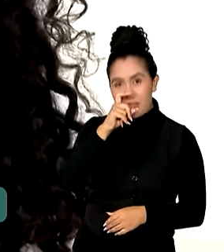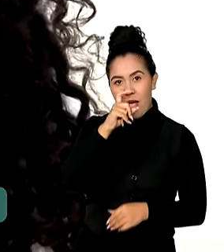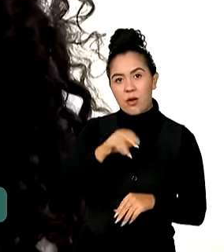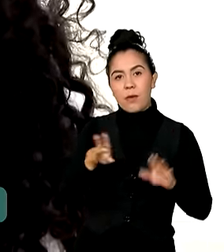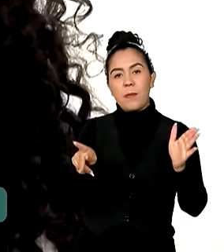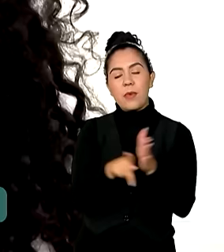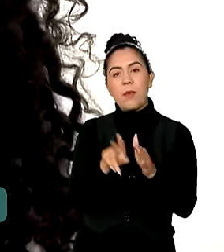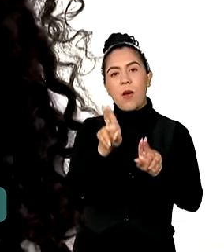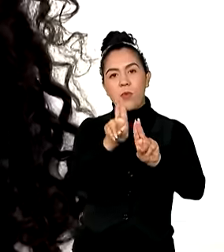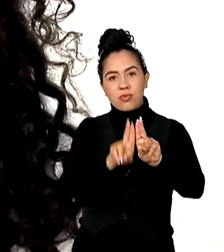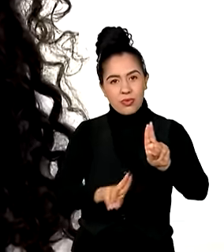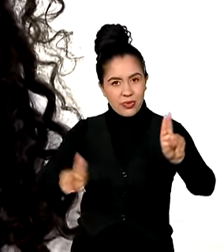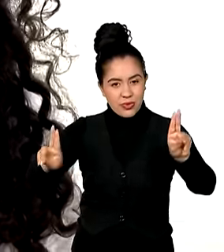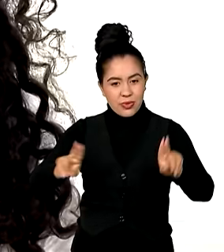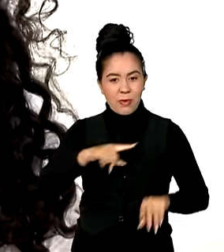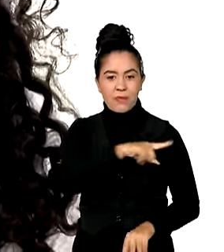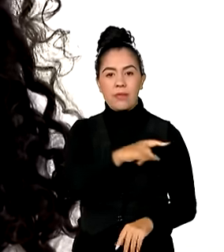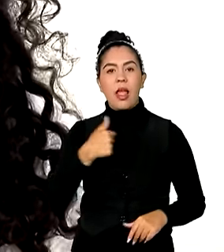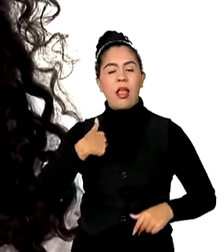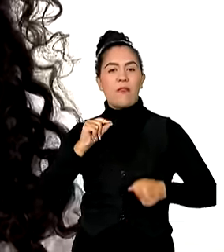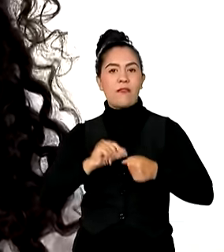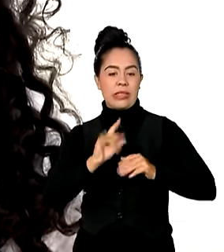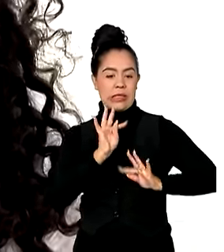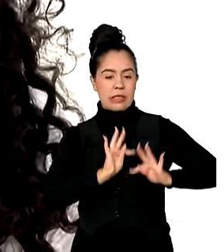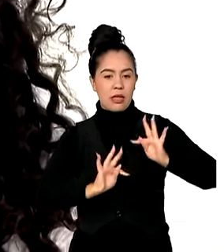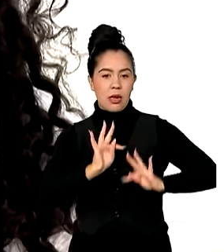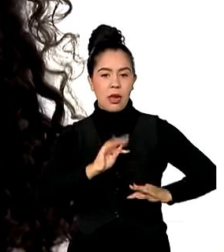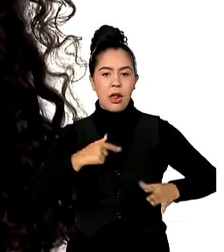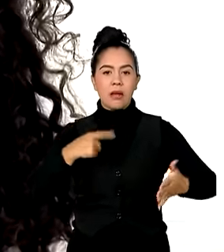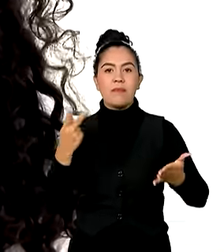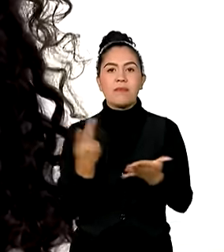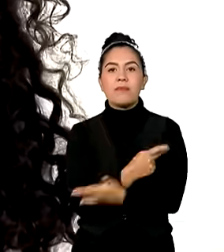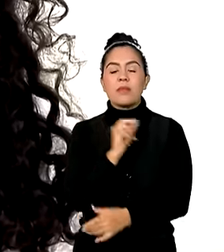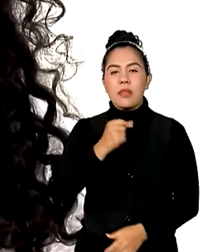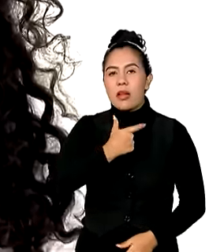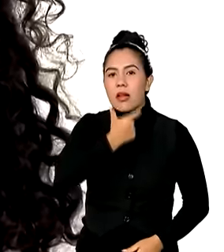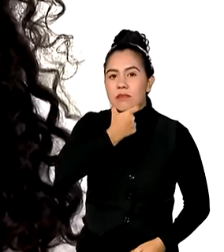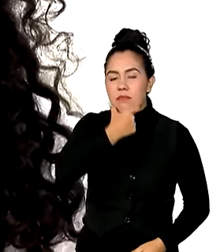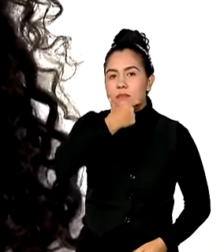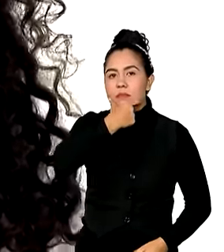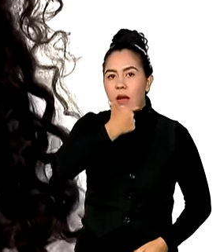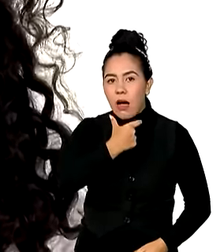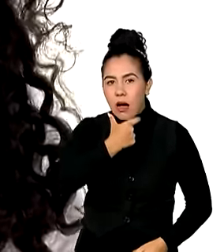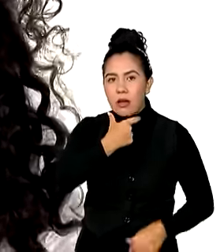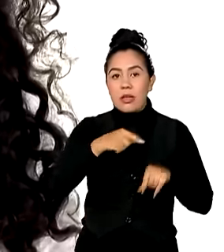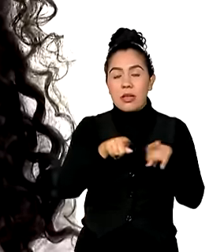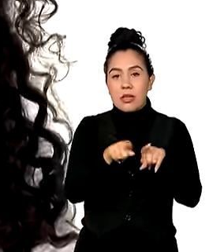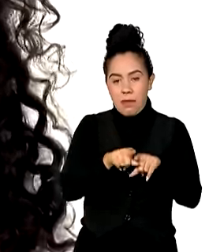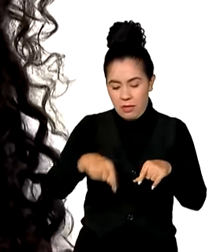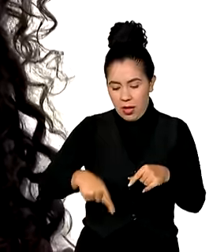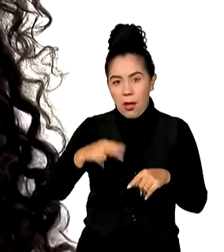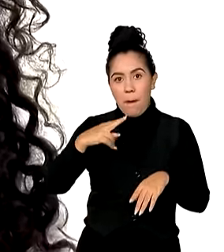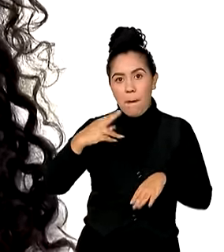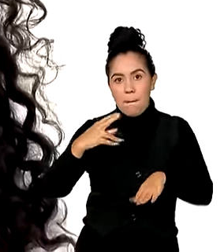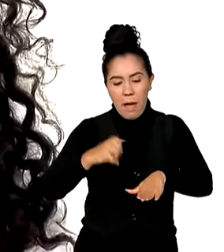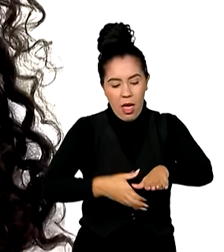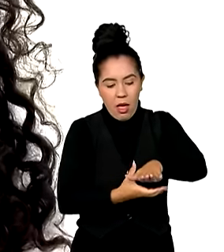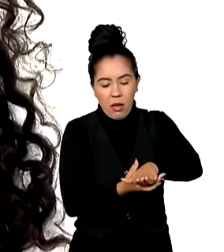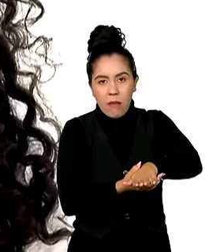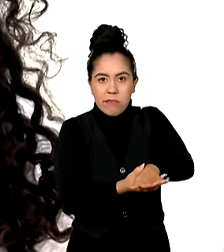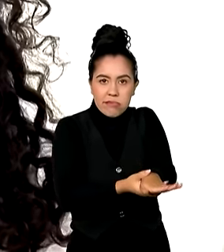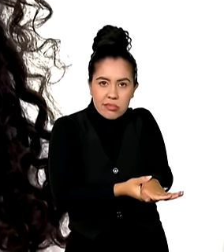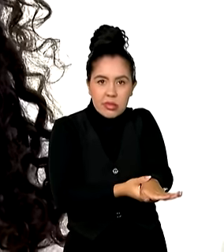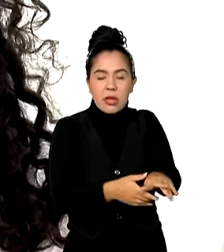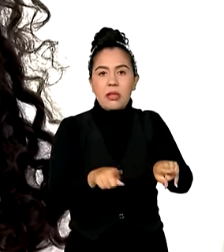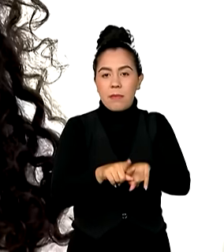até os cinco anos, eu fiz tratamento aqui, devido... Eu nasci com a moleira fechada, em vez de aberta, com o pé torto. Depois, aos 13 anos de idade,